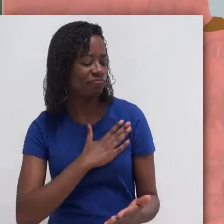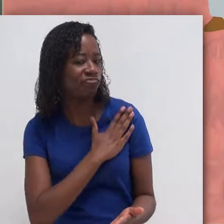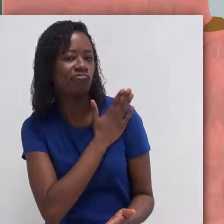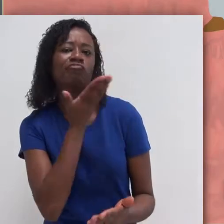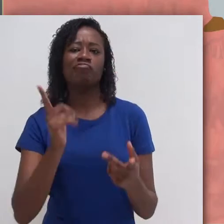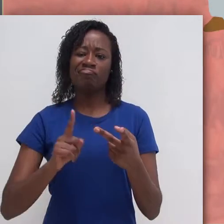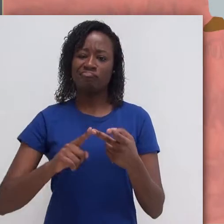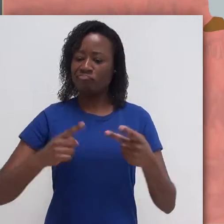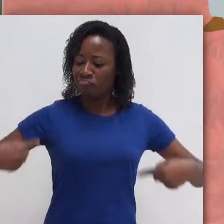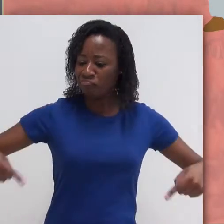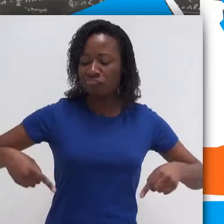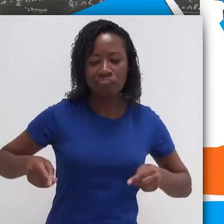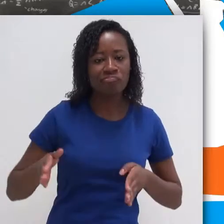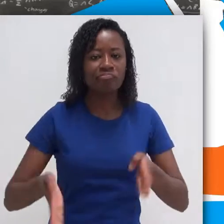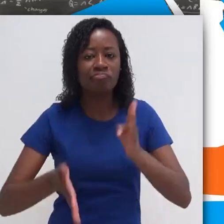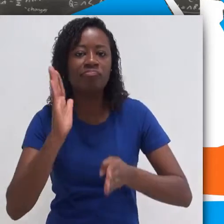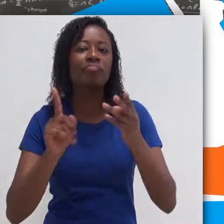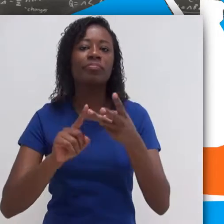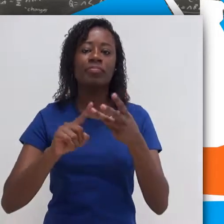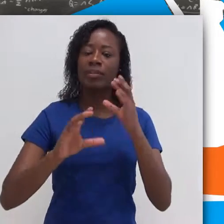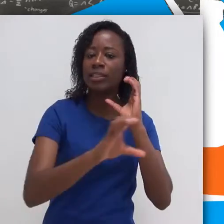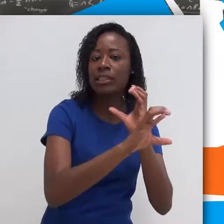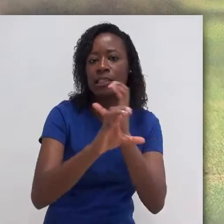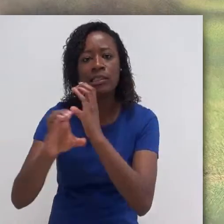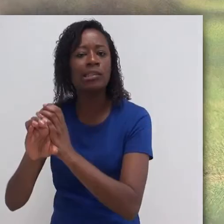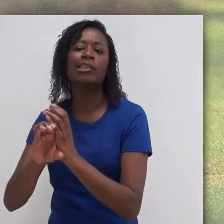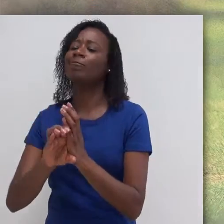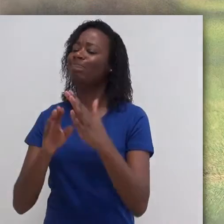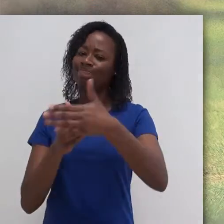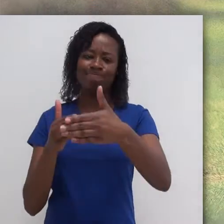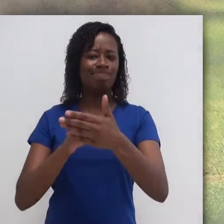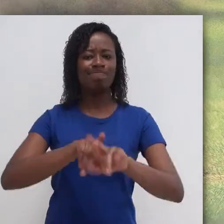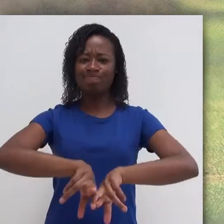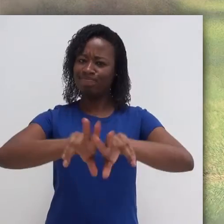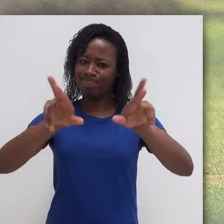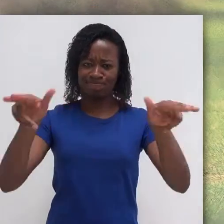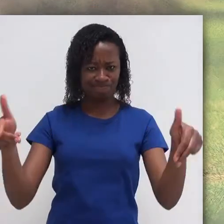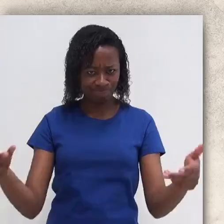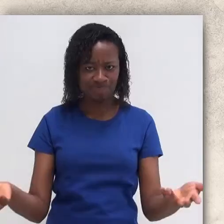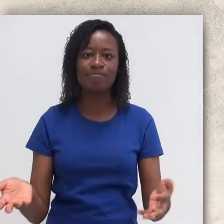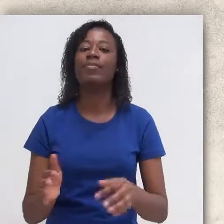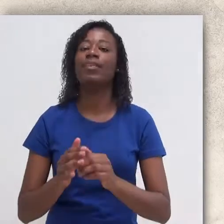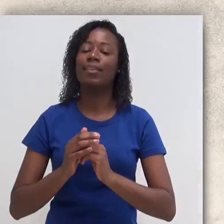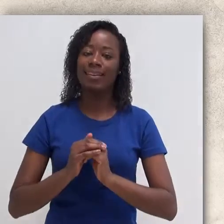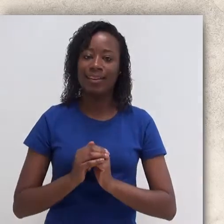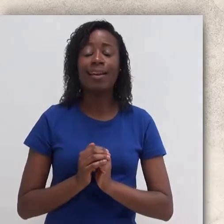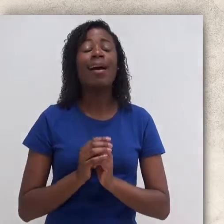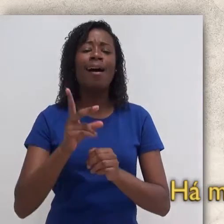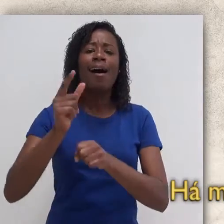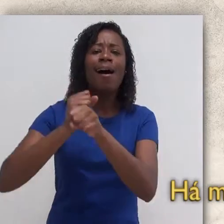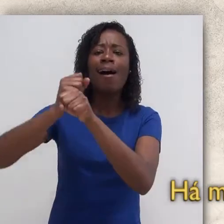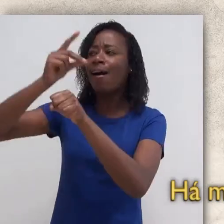nas atitudes, na mobilidade, na comunicação, dentre outras. Num parque, meninos sem braços e cão com disco na boca.